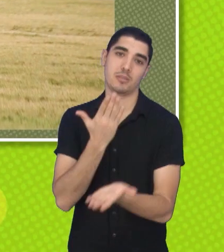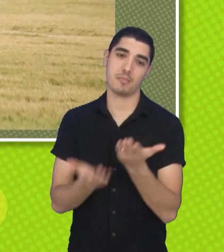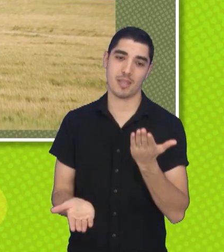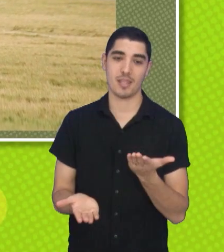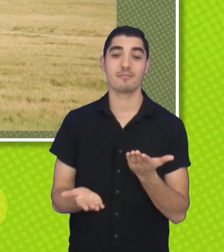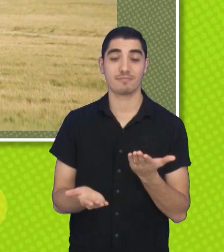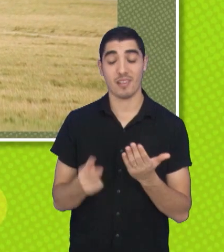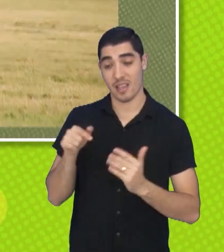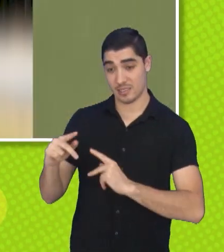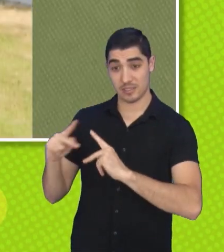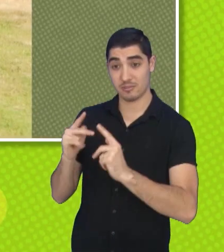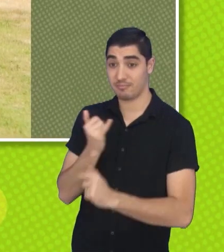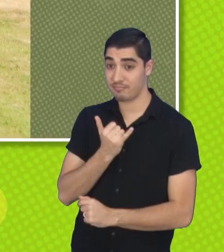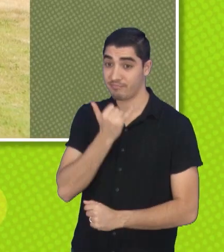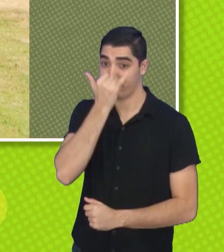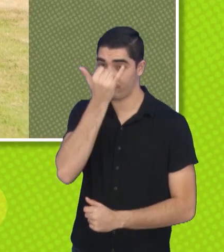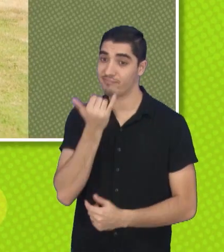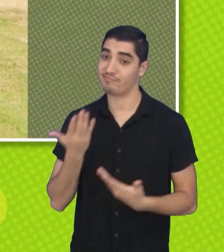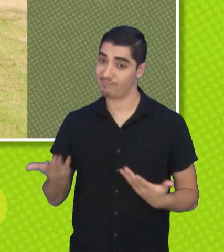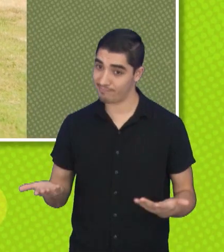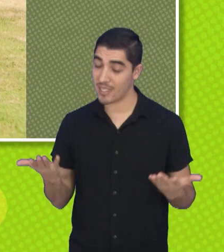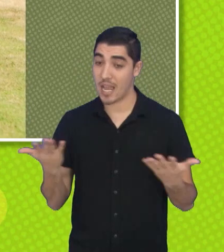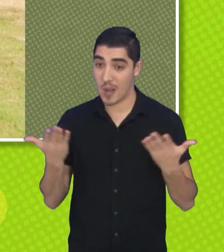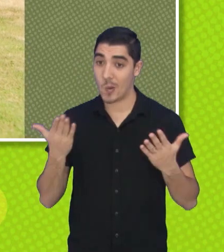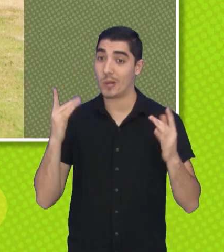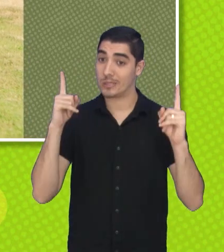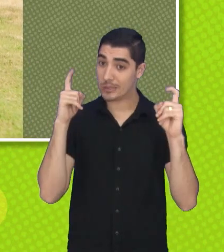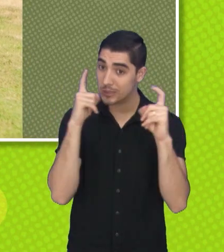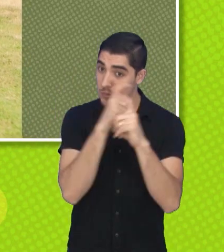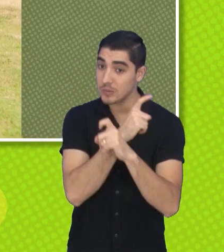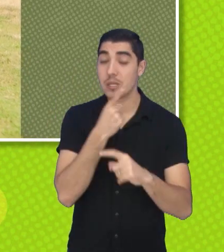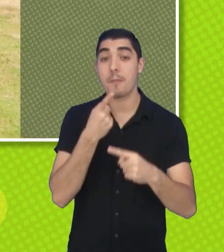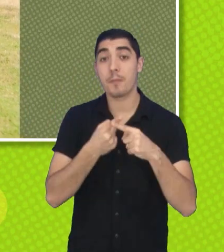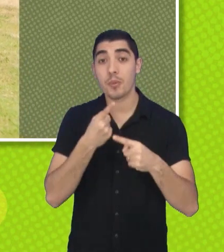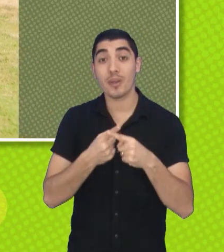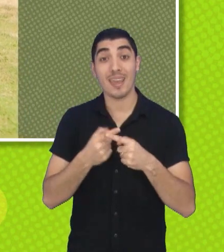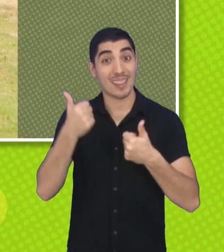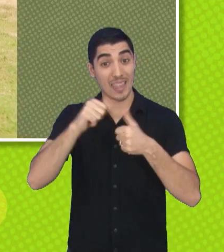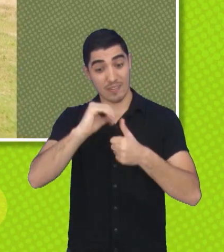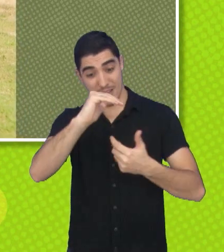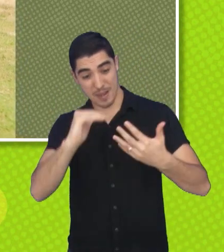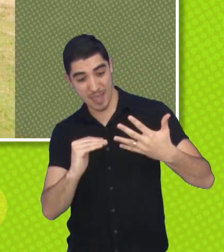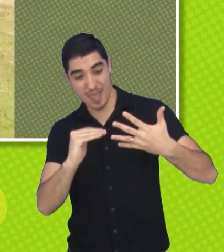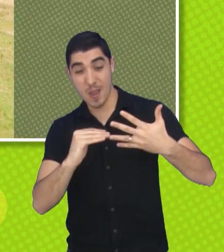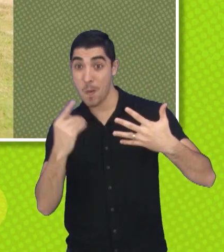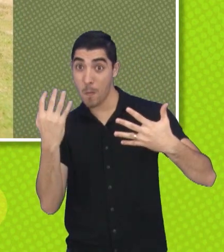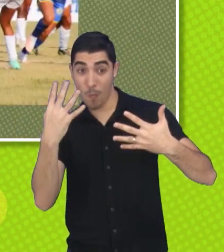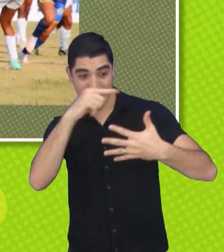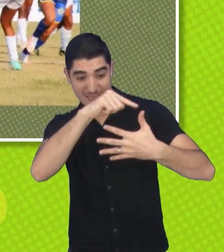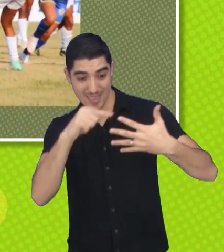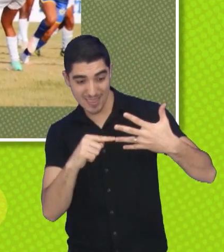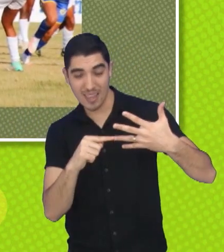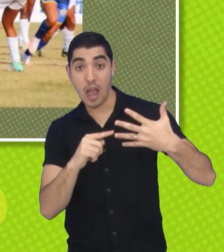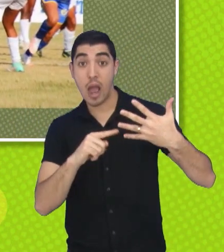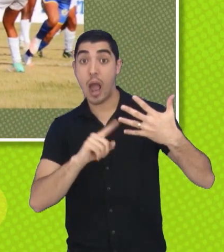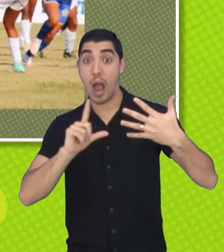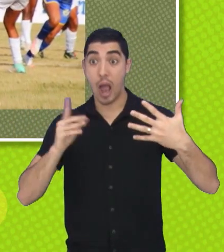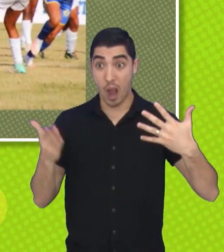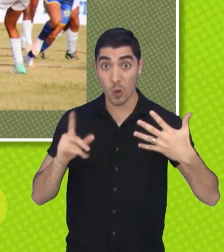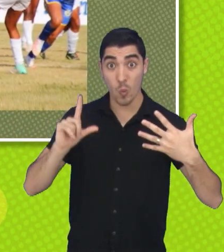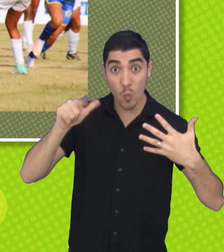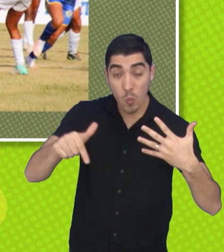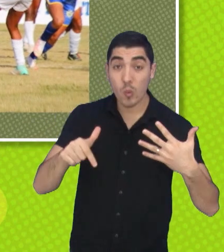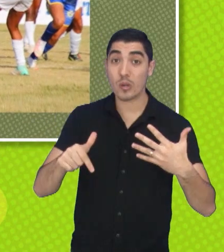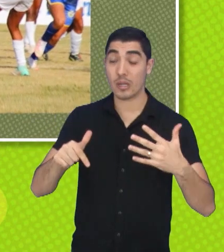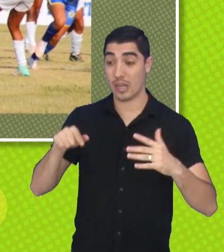acabou o São José perdendo e se complicando, né? Porque acabou saindo do G4, a próxima rodada já é contra o Taubaté, é um clássico.